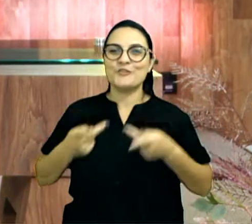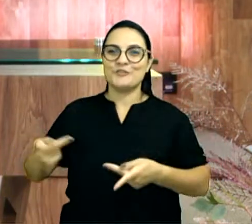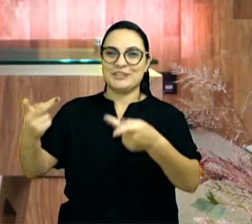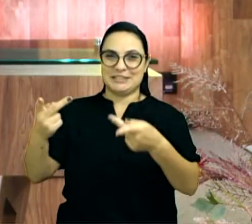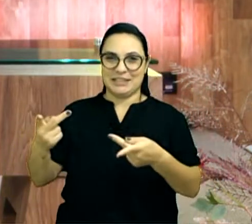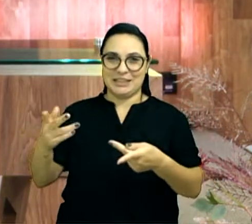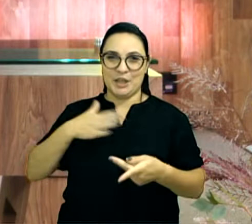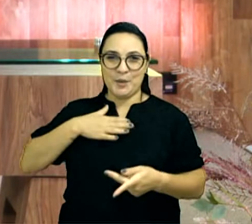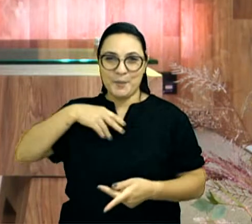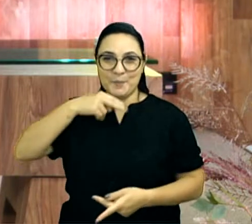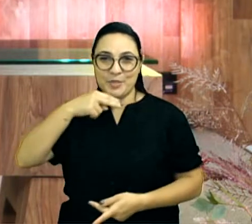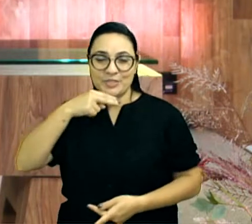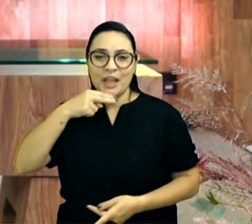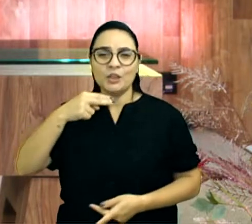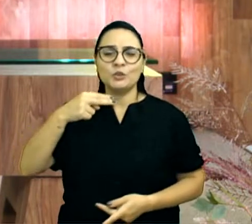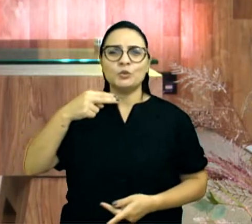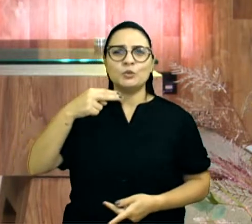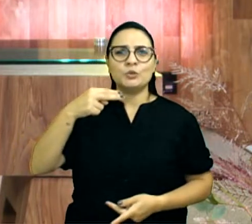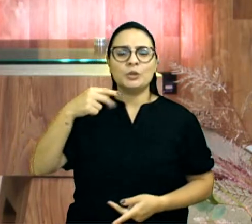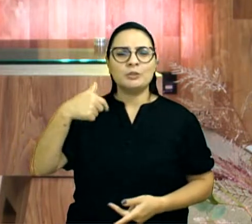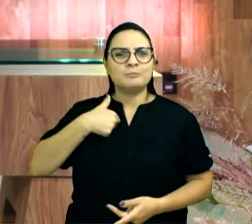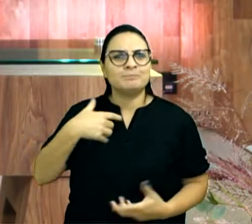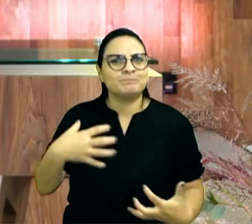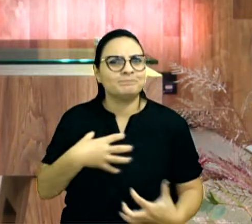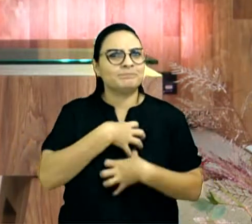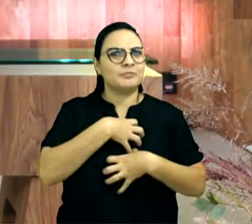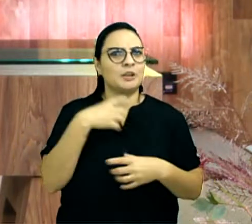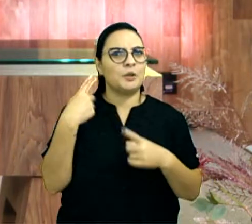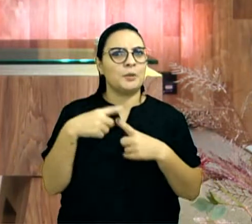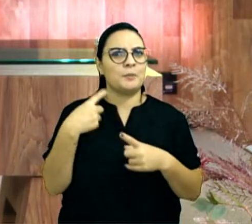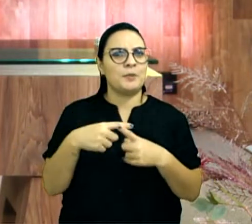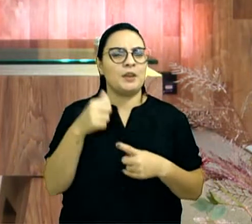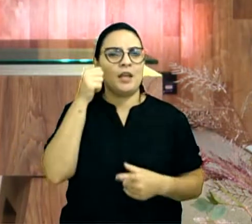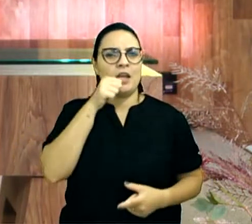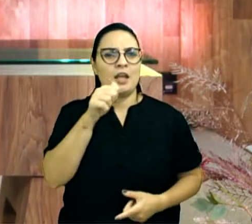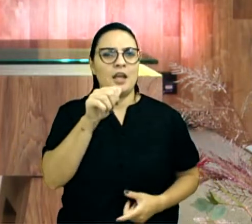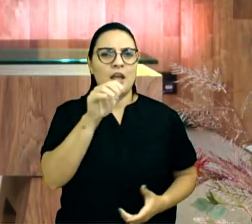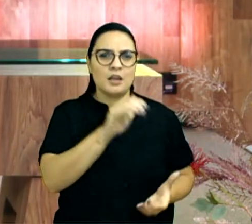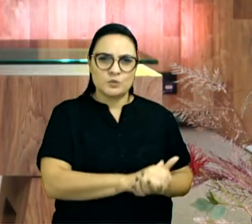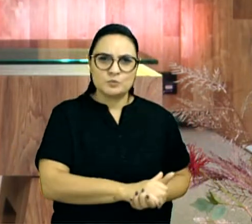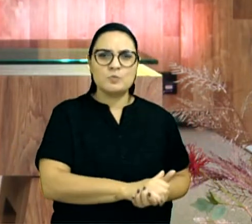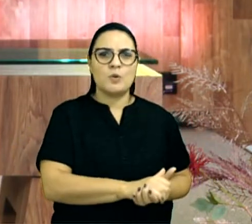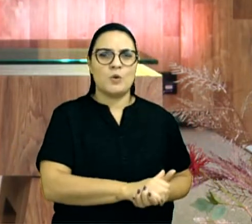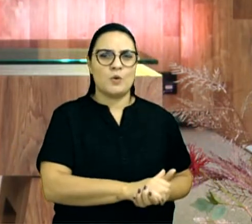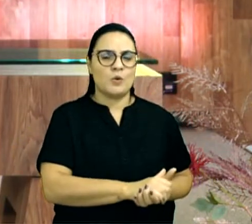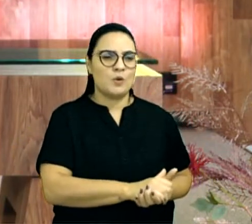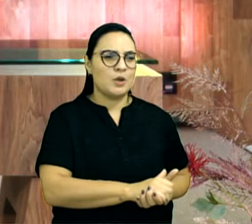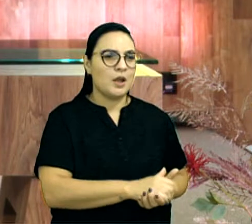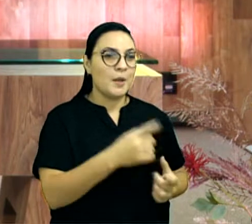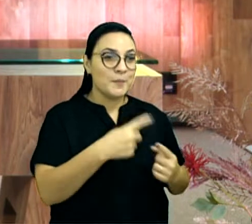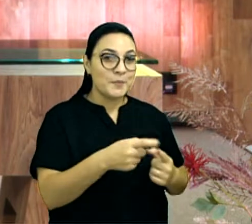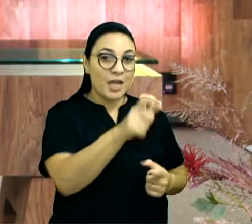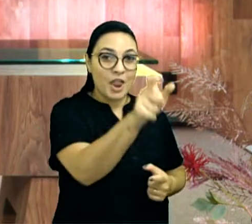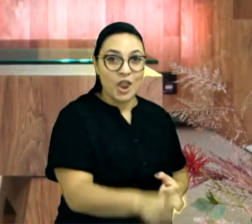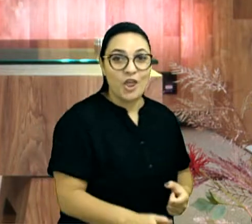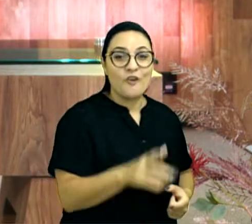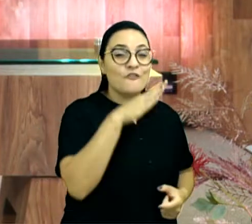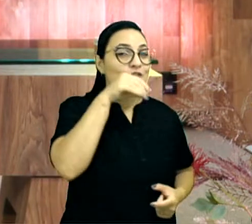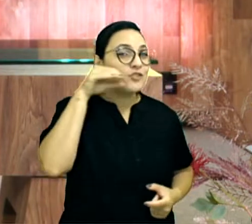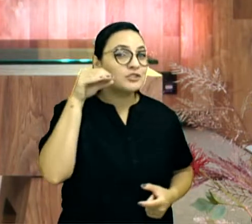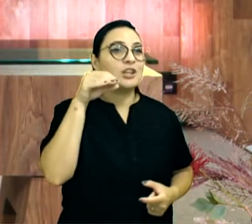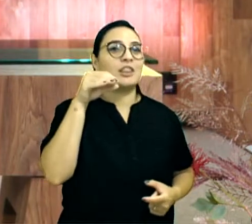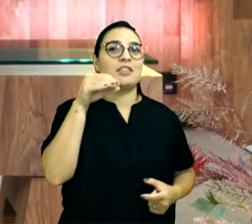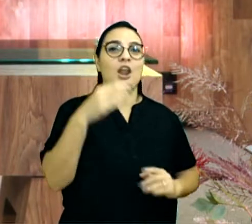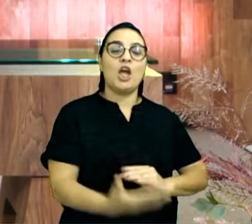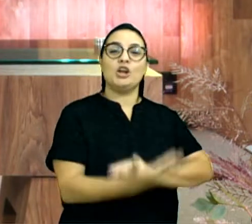Mas uma coisa que marcou muito foi a minha esposa. Minha esposa chegou para o funcionário, porque o funcionário foi muito bênção na nossa vida. Imagina, perdemos